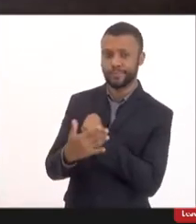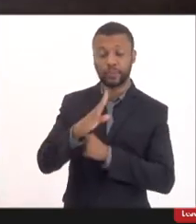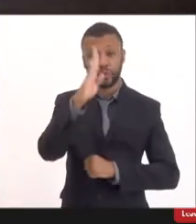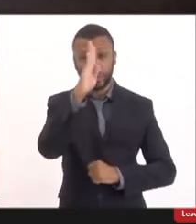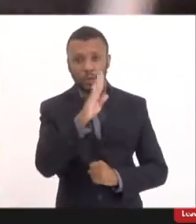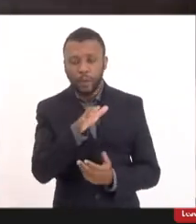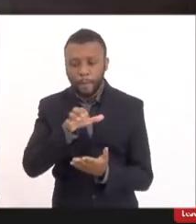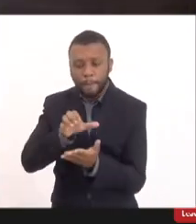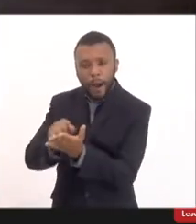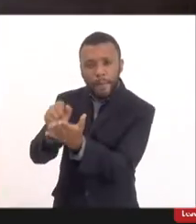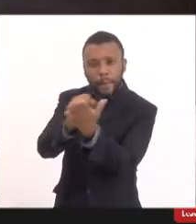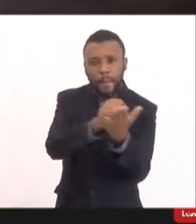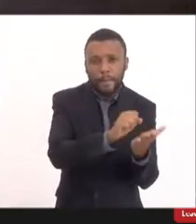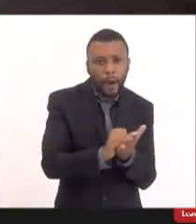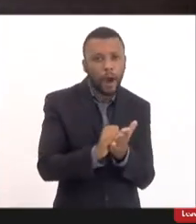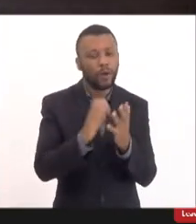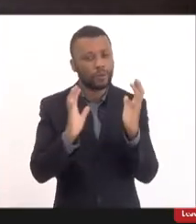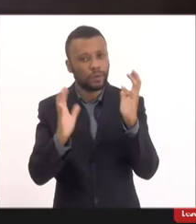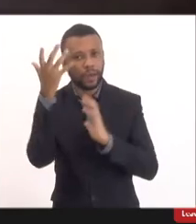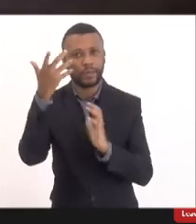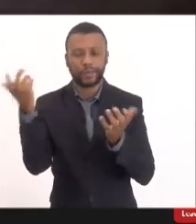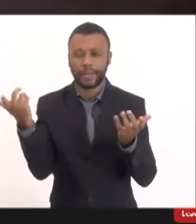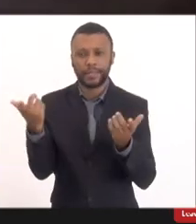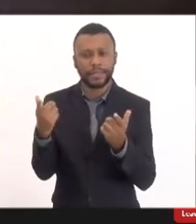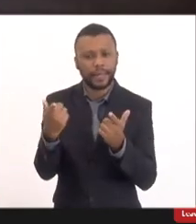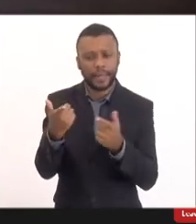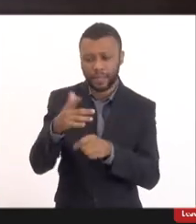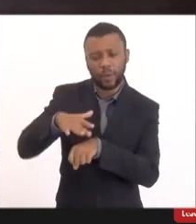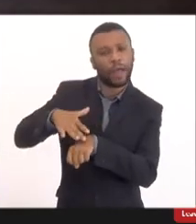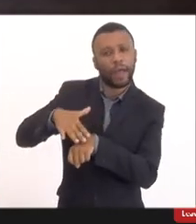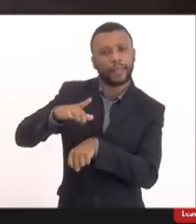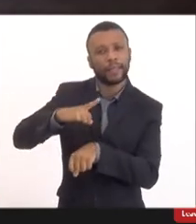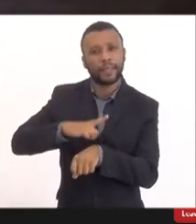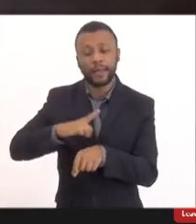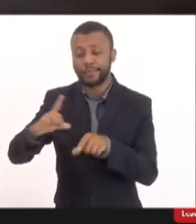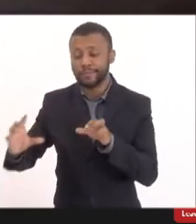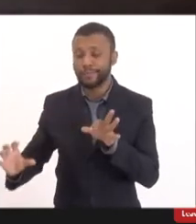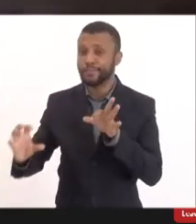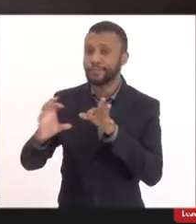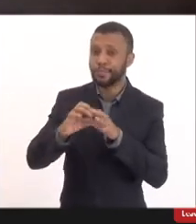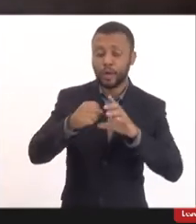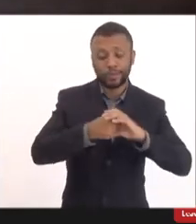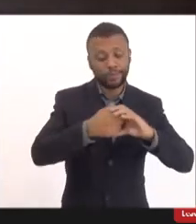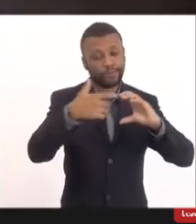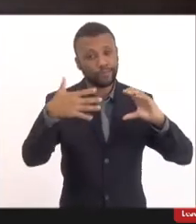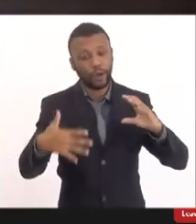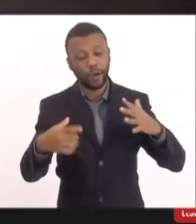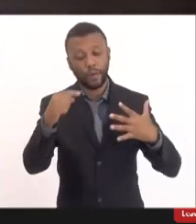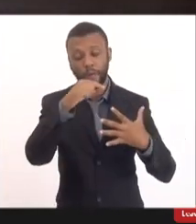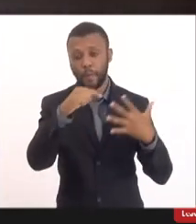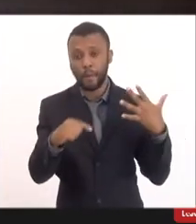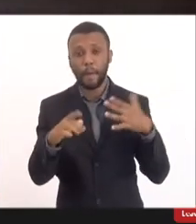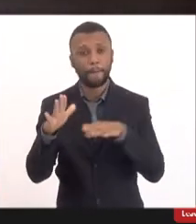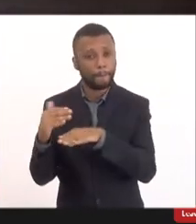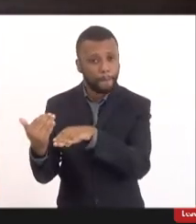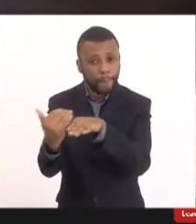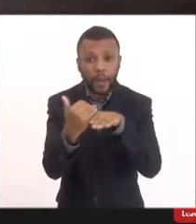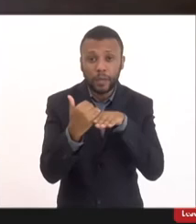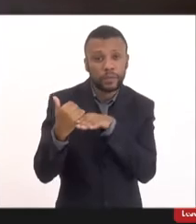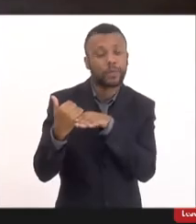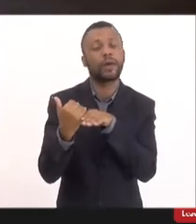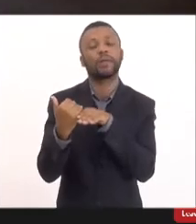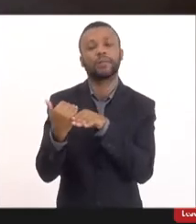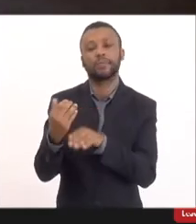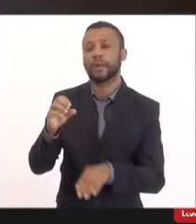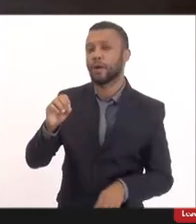casos dessa síndrome que é gravíssima que é subsidiada pelos critérios de definição padronizados pela OMS nessa faixa